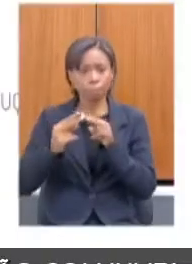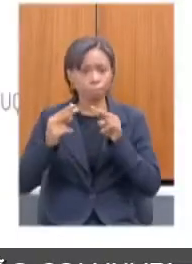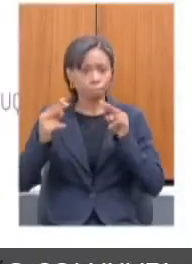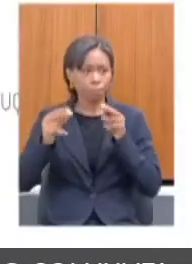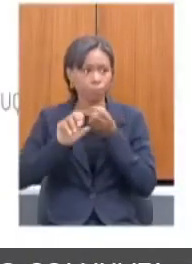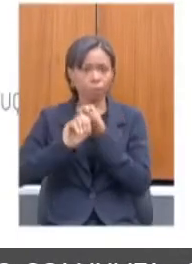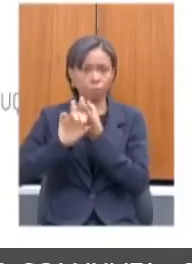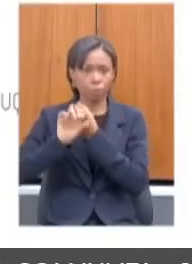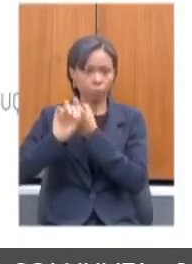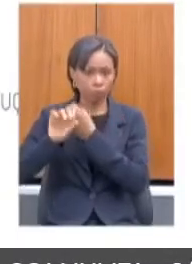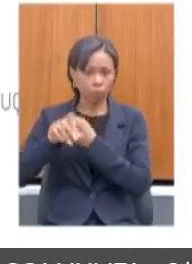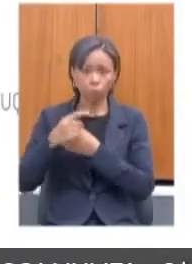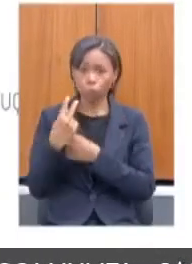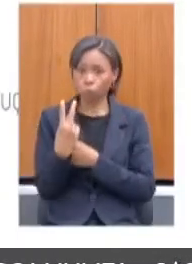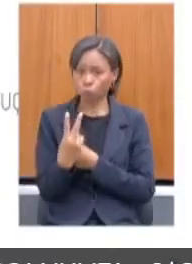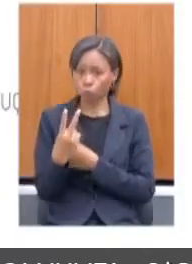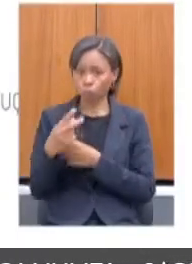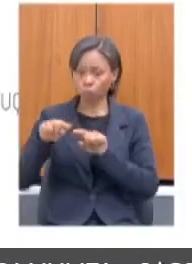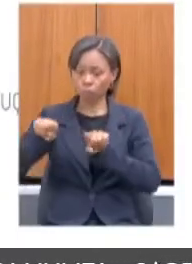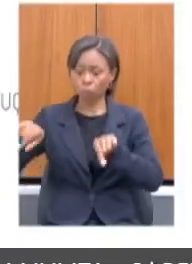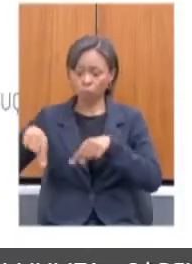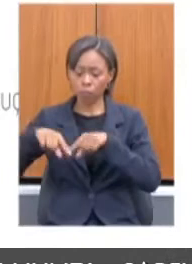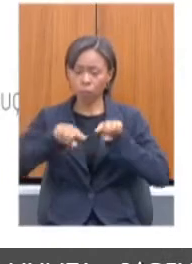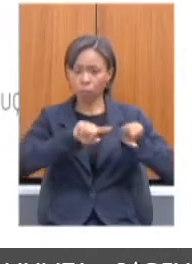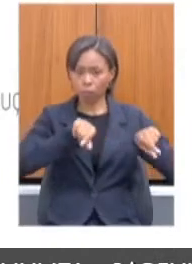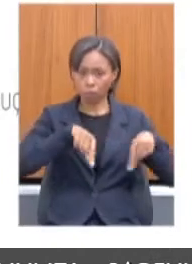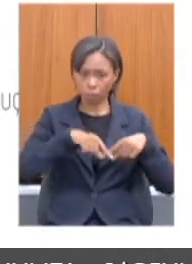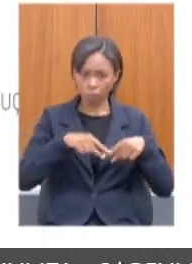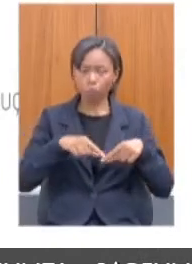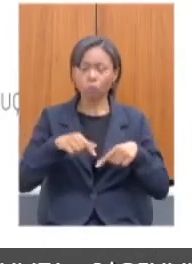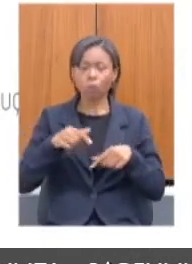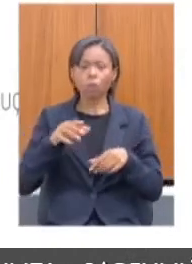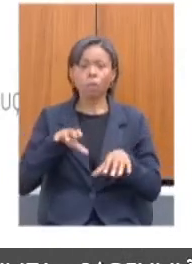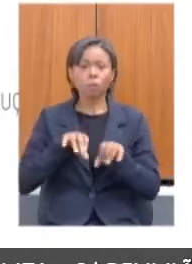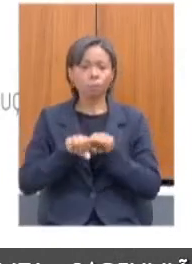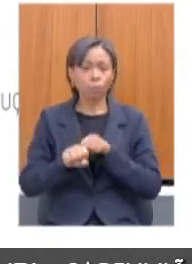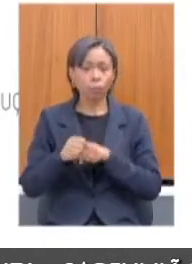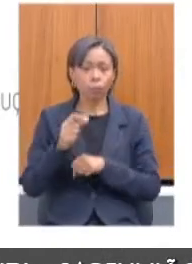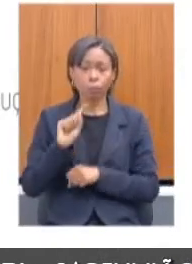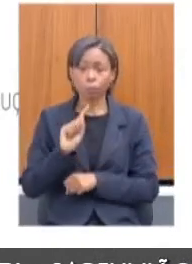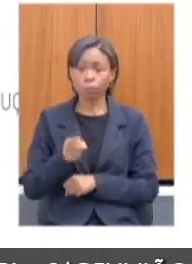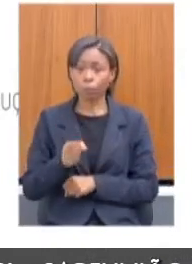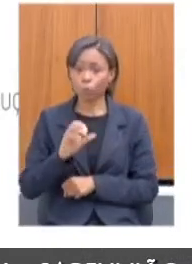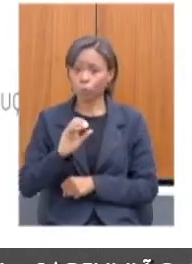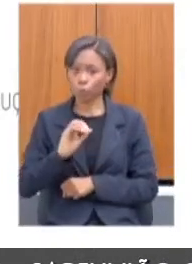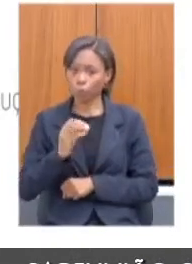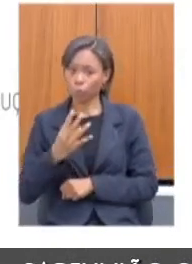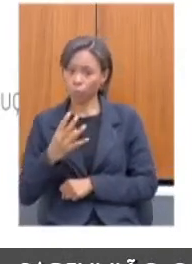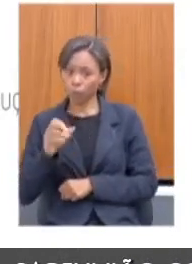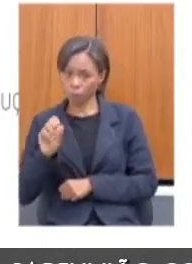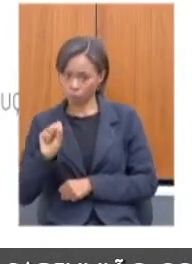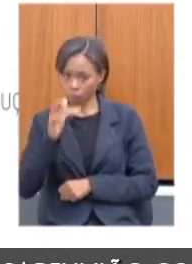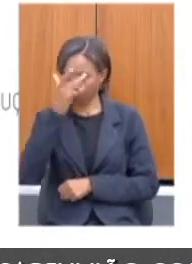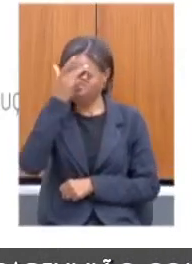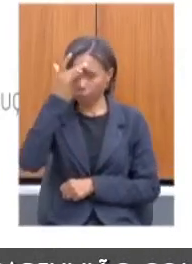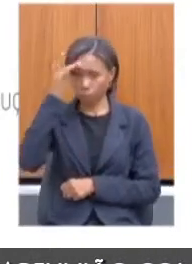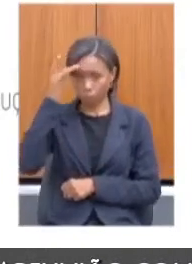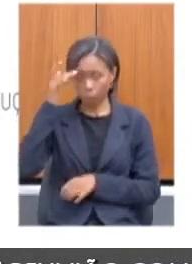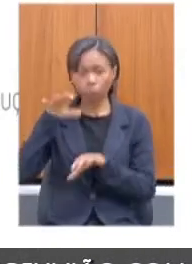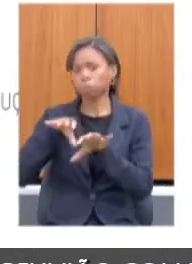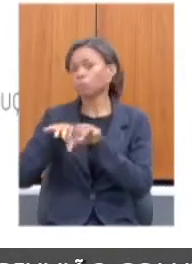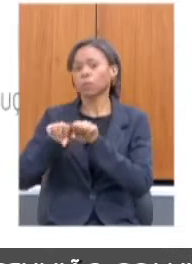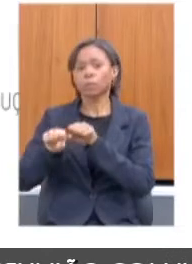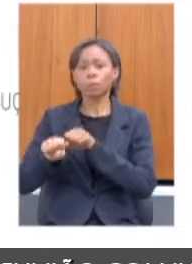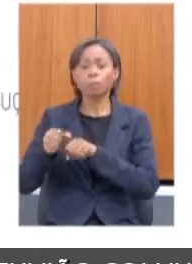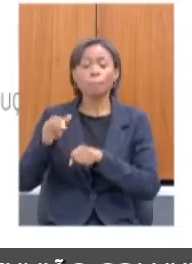turmas. E capacitamos, certificamos 1.048 pessoas na introdução do uso